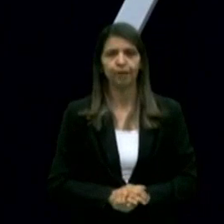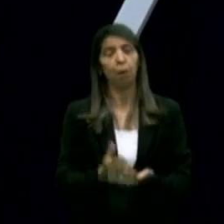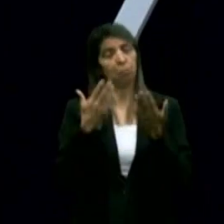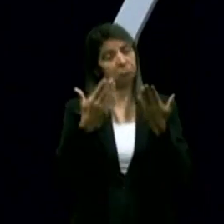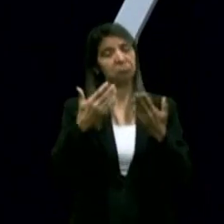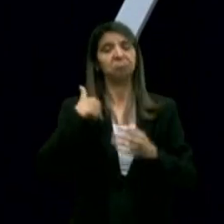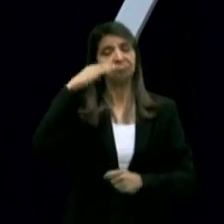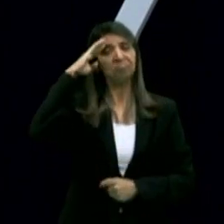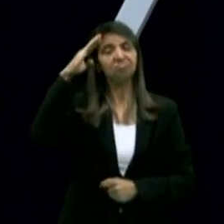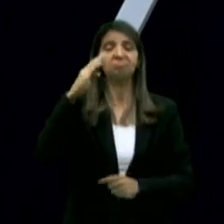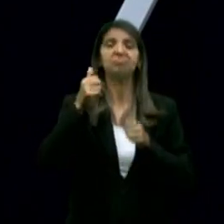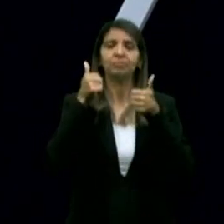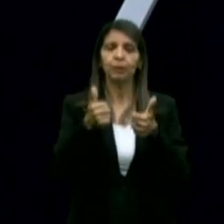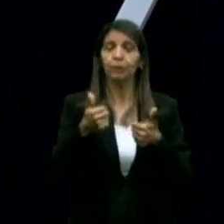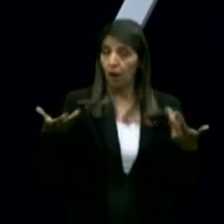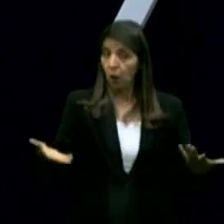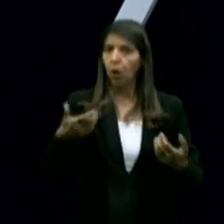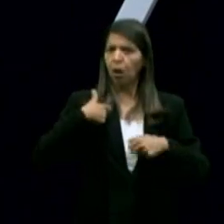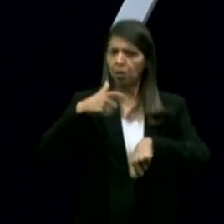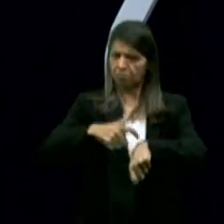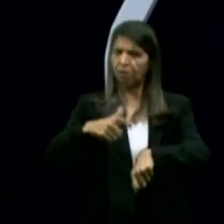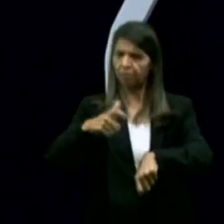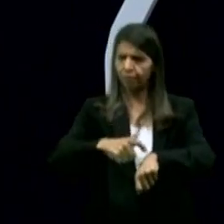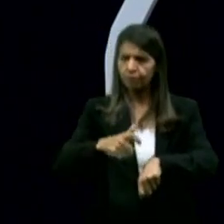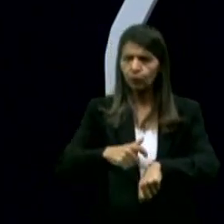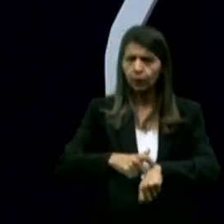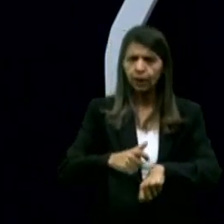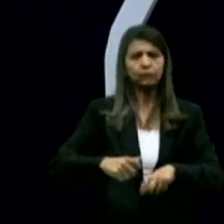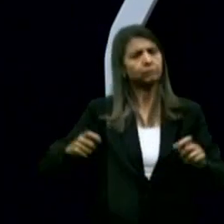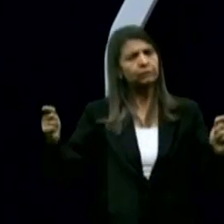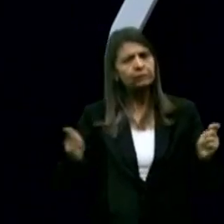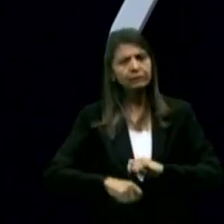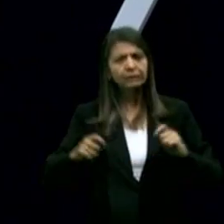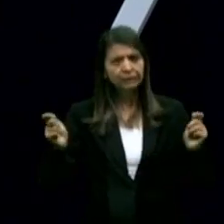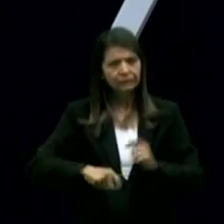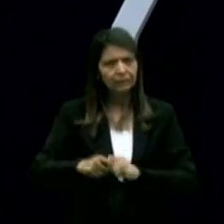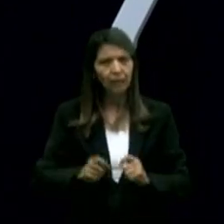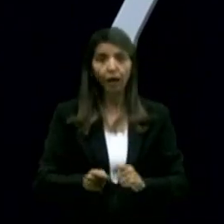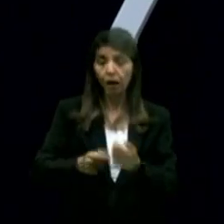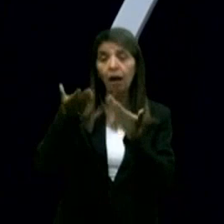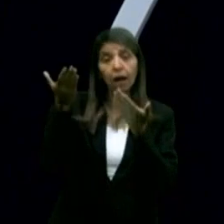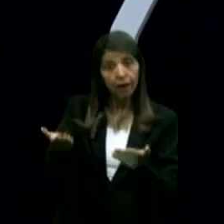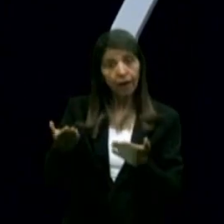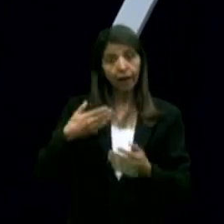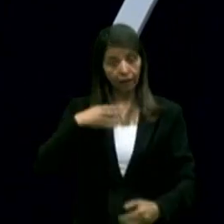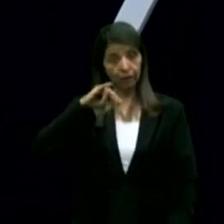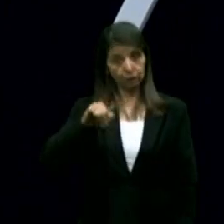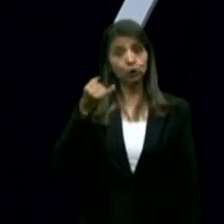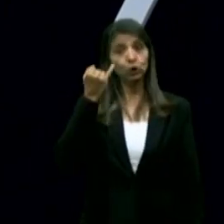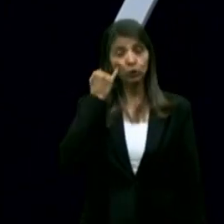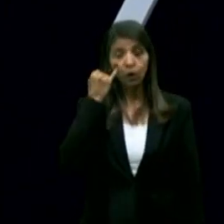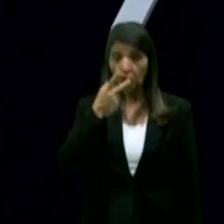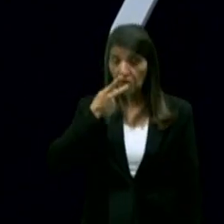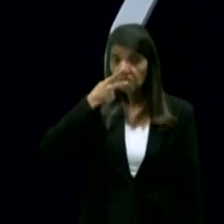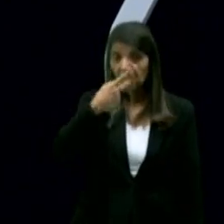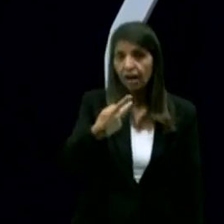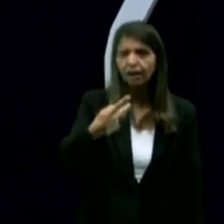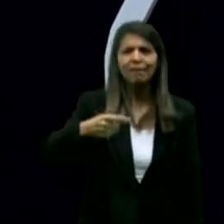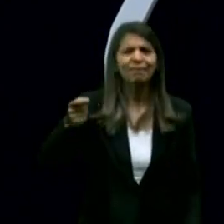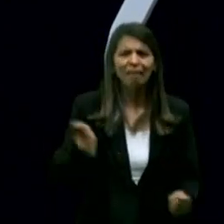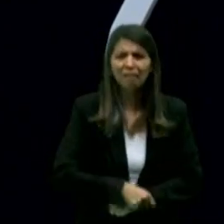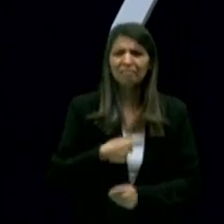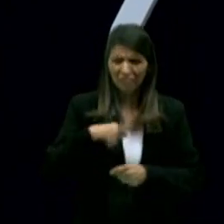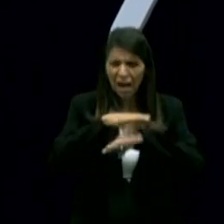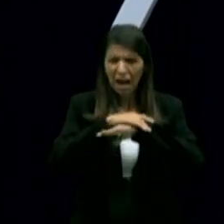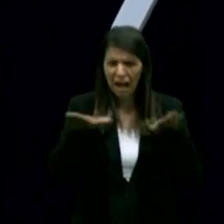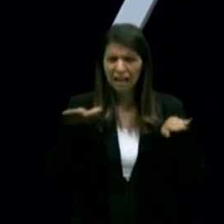Essa é uma oportunidade que nós temos. E seria ou será uma oportunidade que João Azevedo tem para dizer que vai acabar